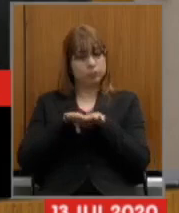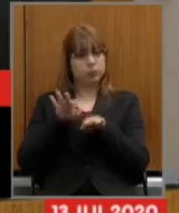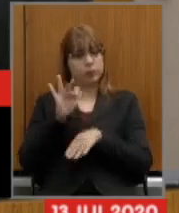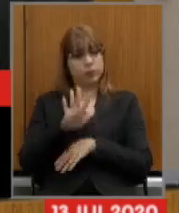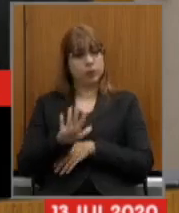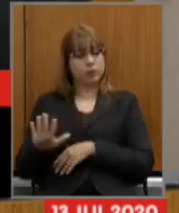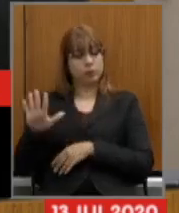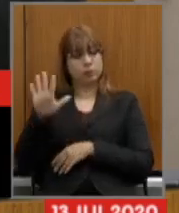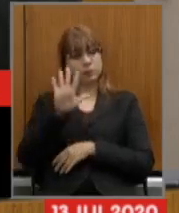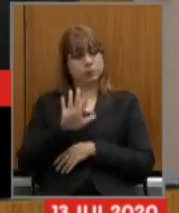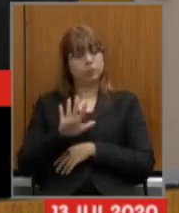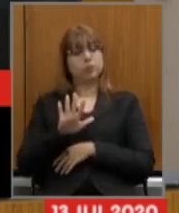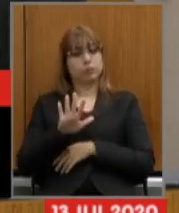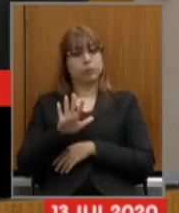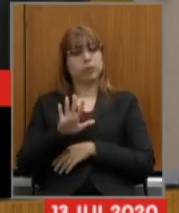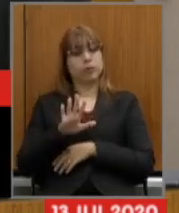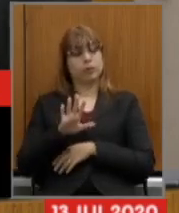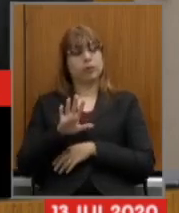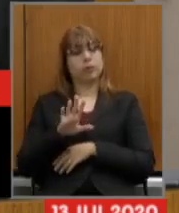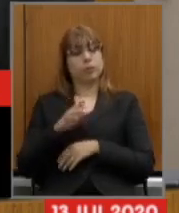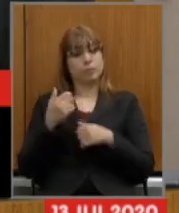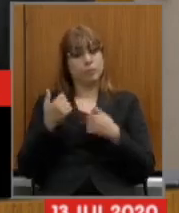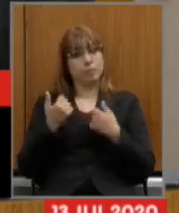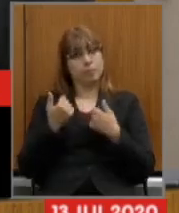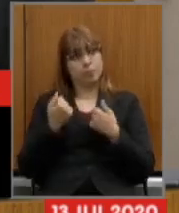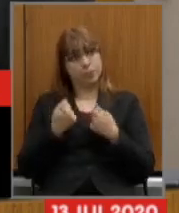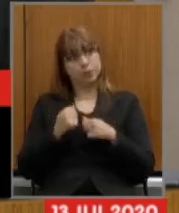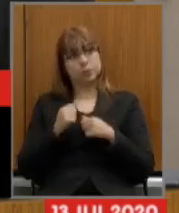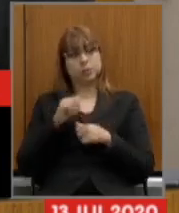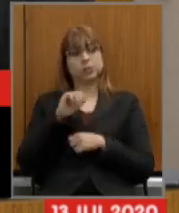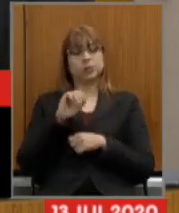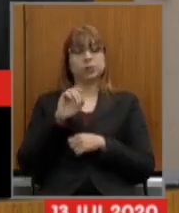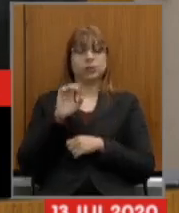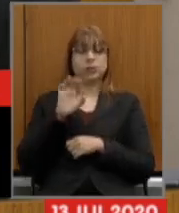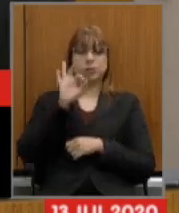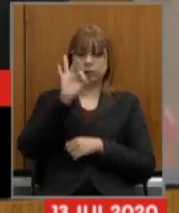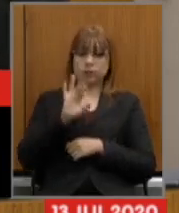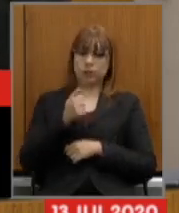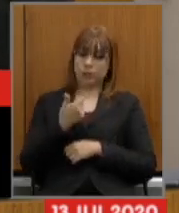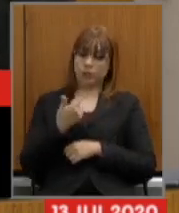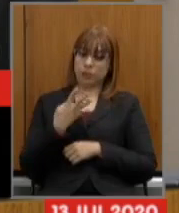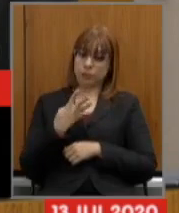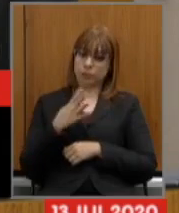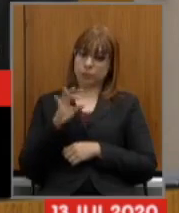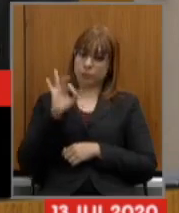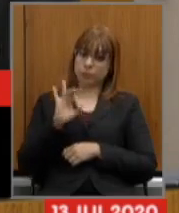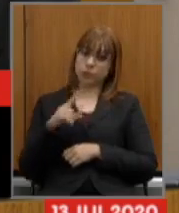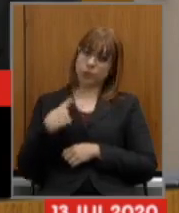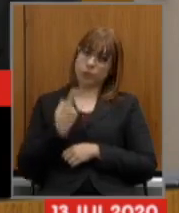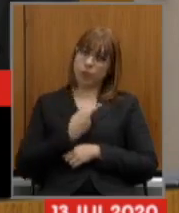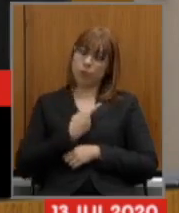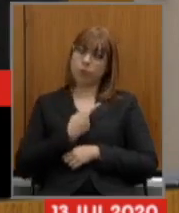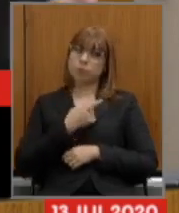alíquotas sejam 14% estamos propondo de 13 a 19